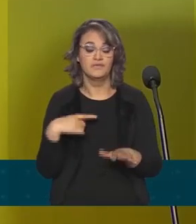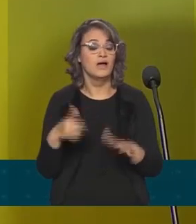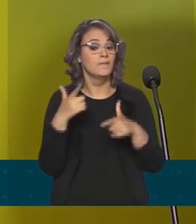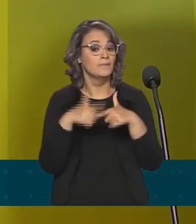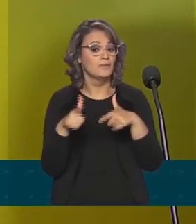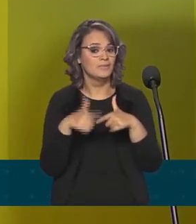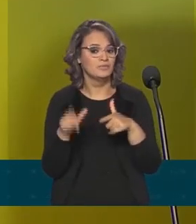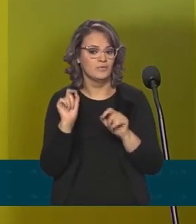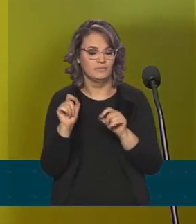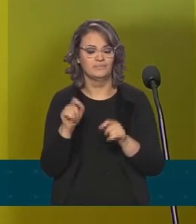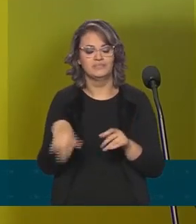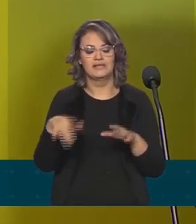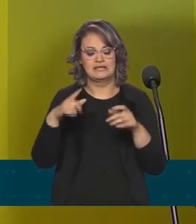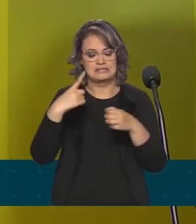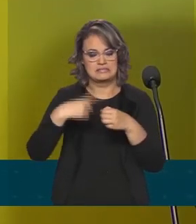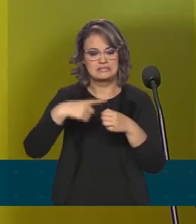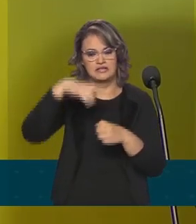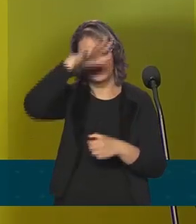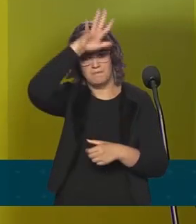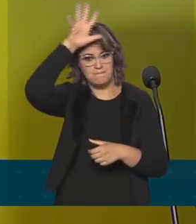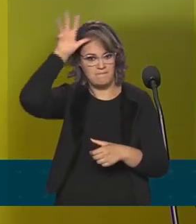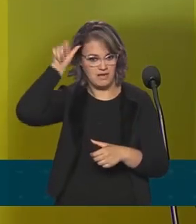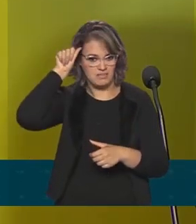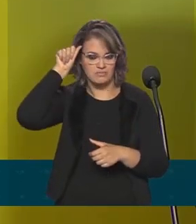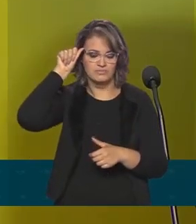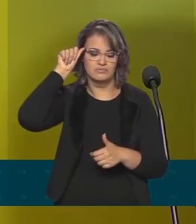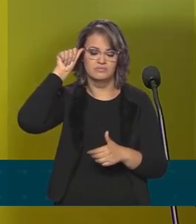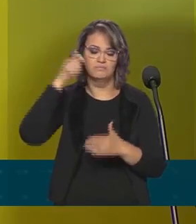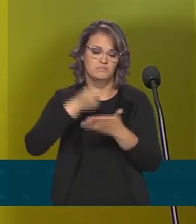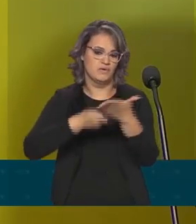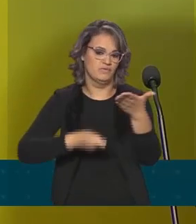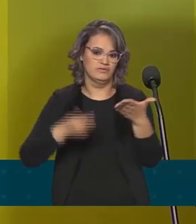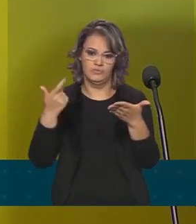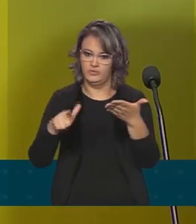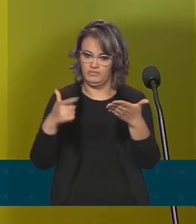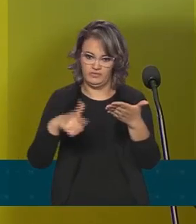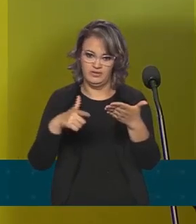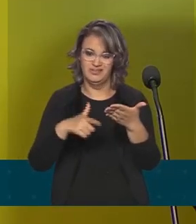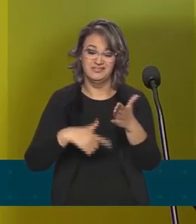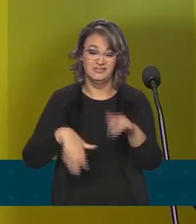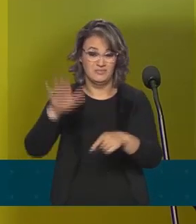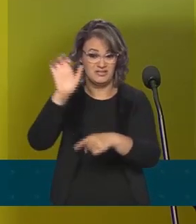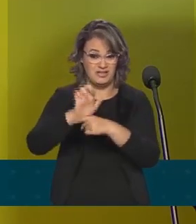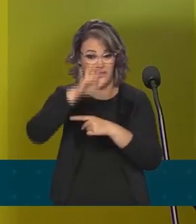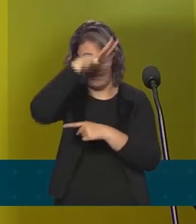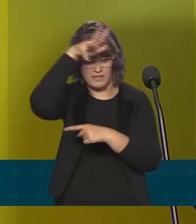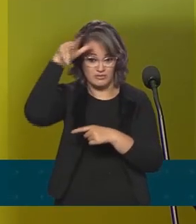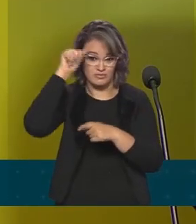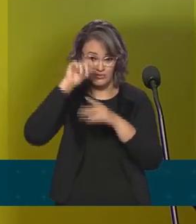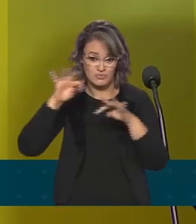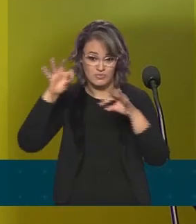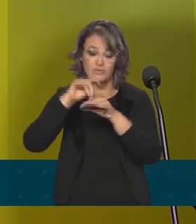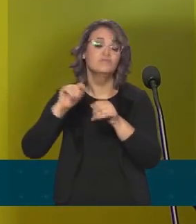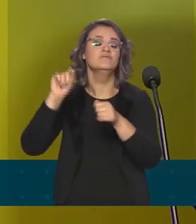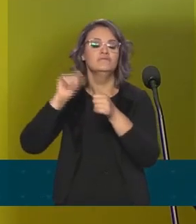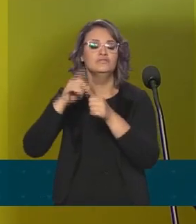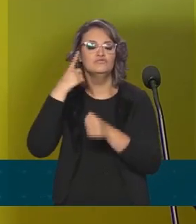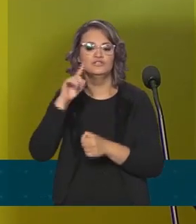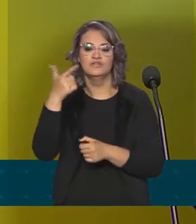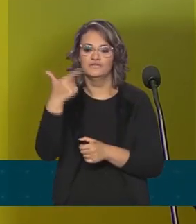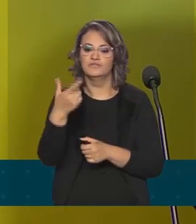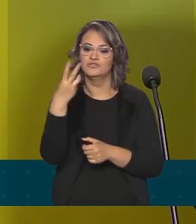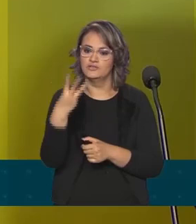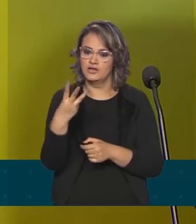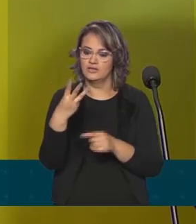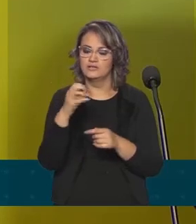a cidade de Manaus não fez o Enem Digital, por conta da situação da pandemia. Todo o Estado do Amazonas fará o Enem na reaplicação nos dias 23 e